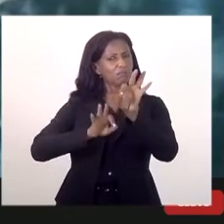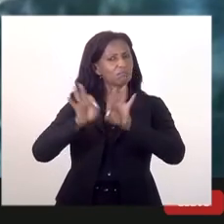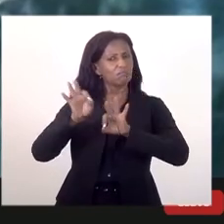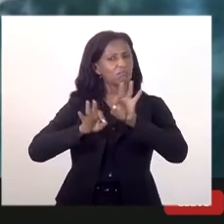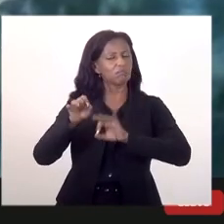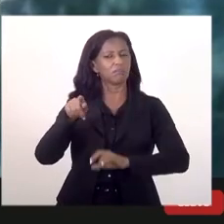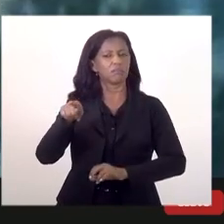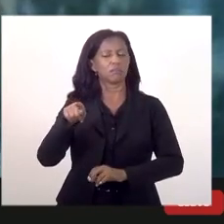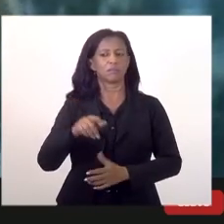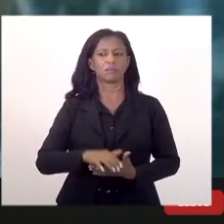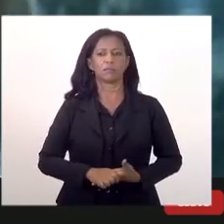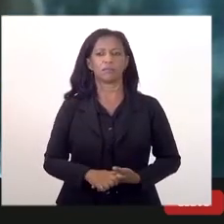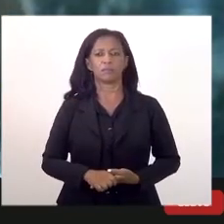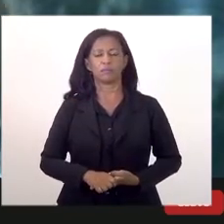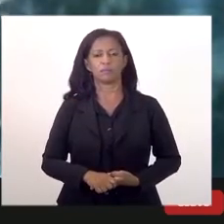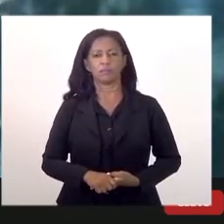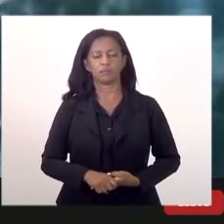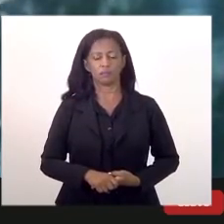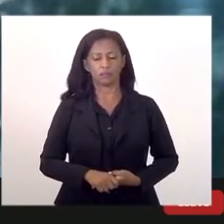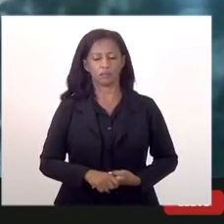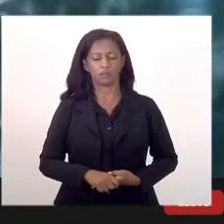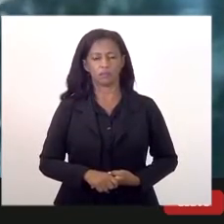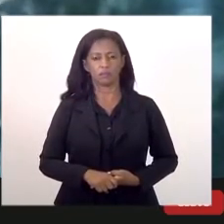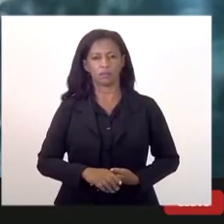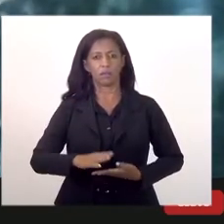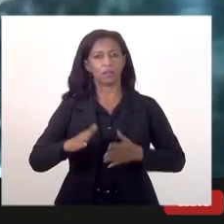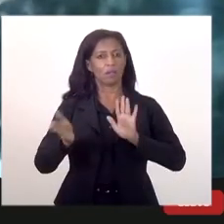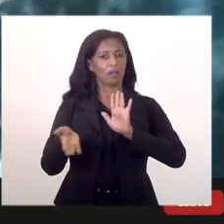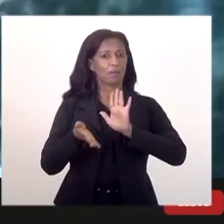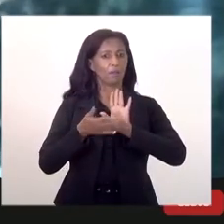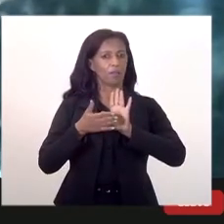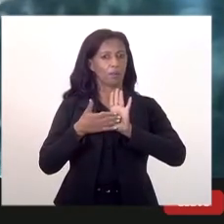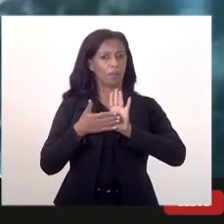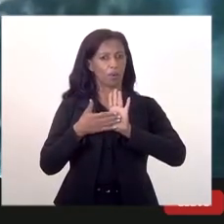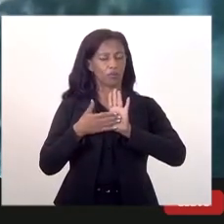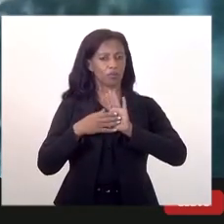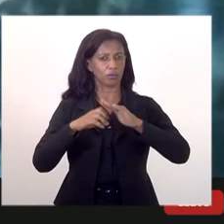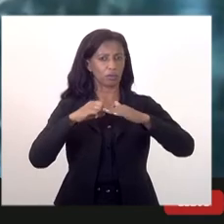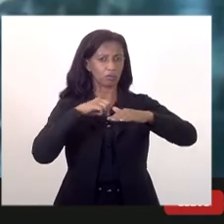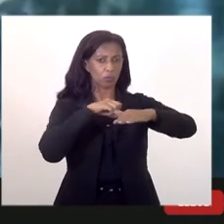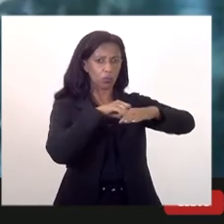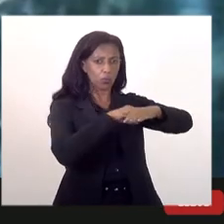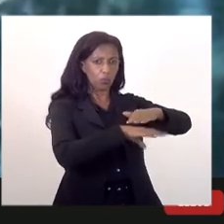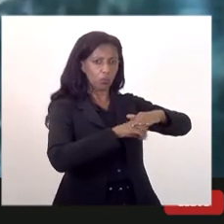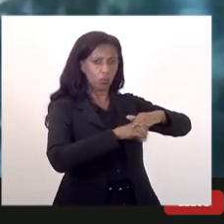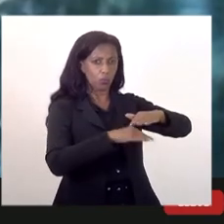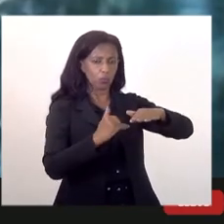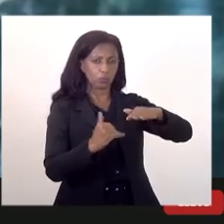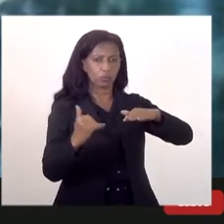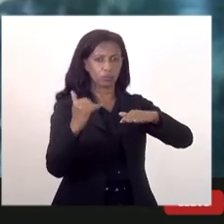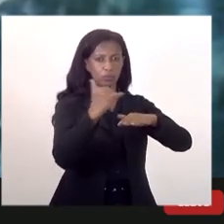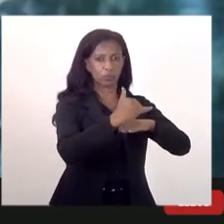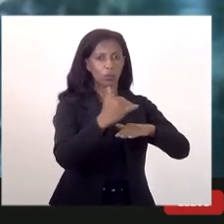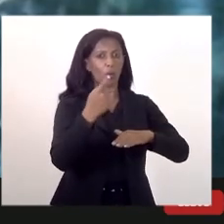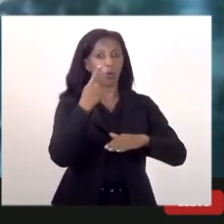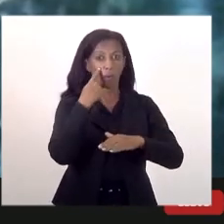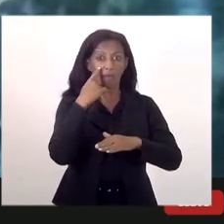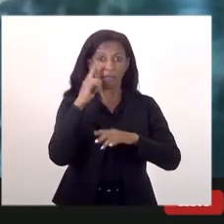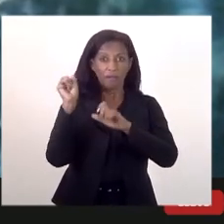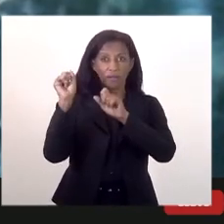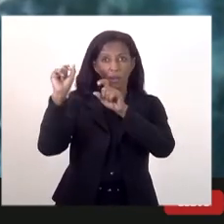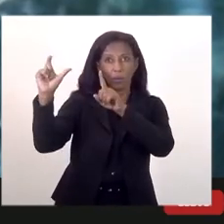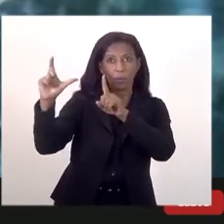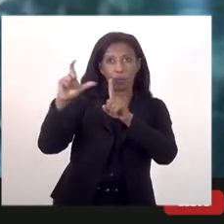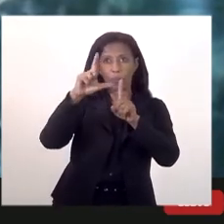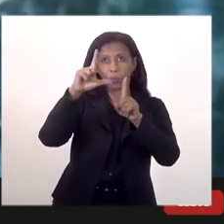sobre as propostas do fundo soberano como eu tive essa oportunidade de ver a apresentação que foi